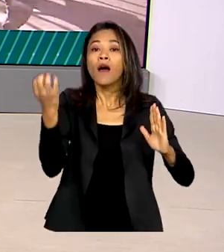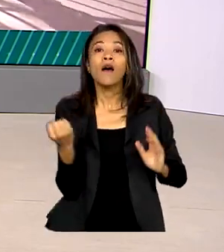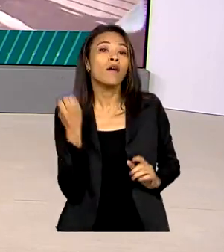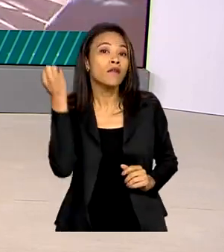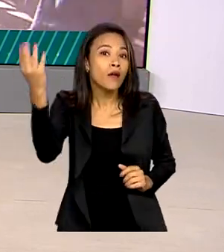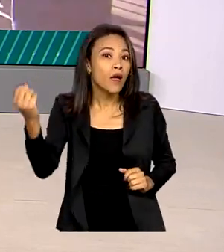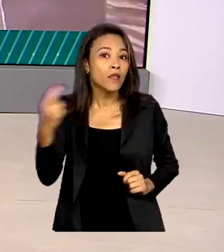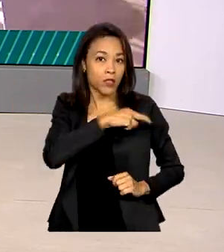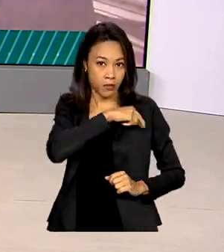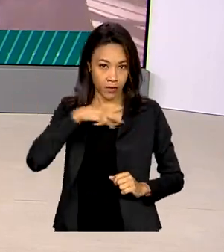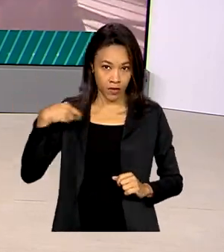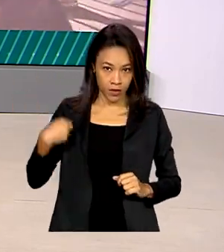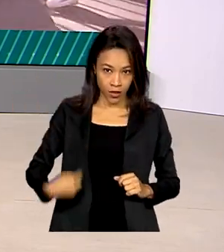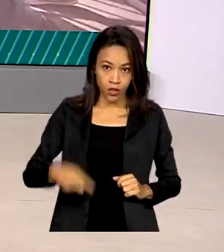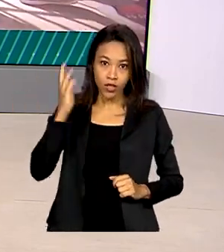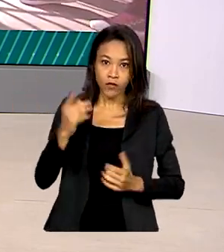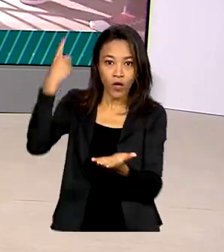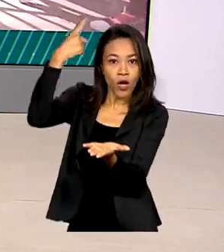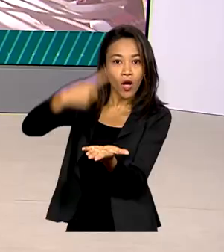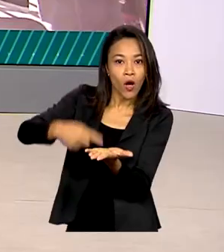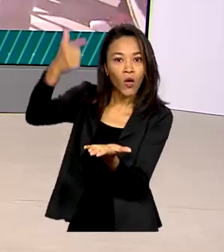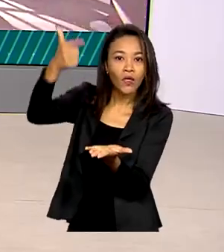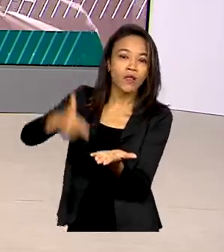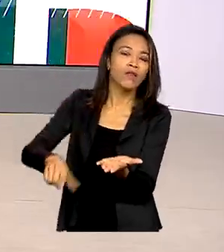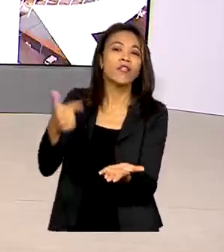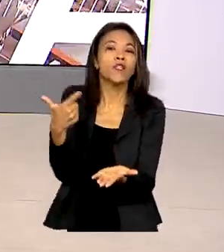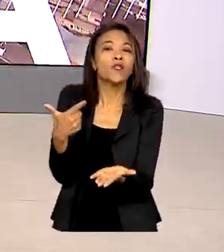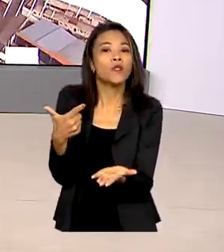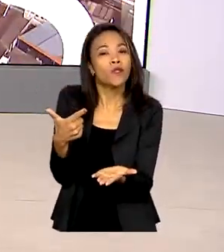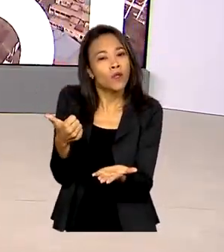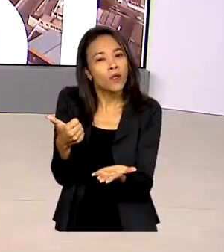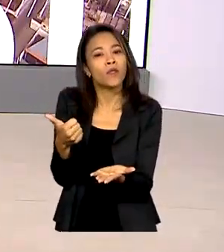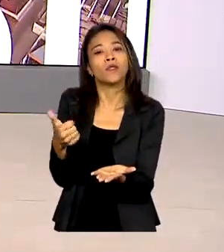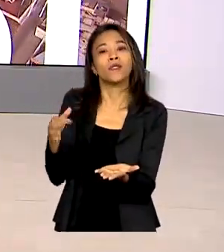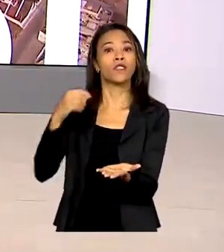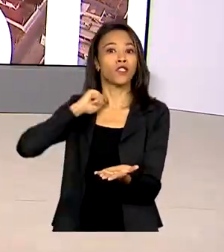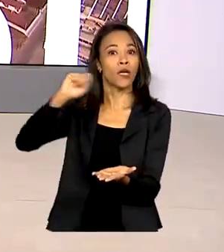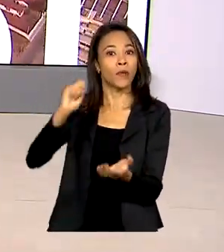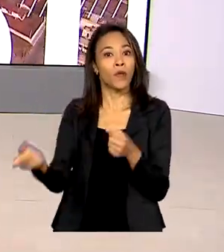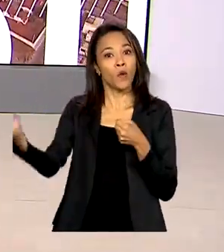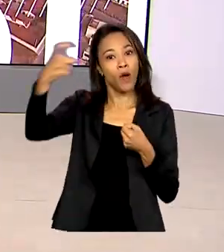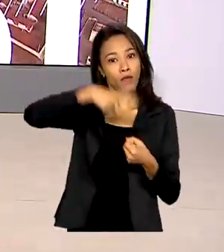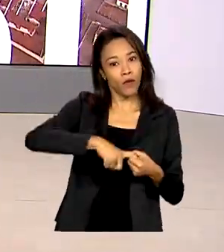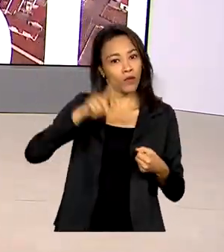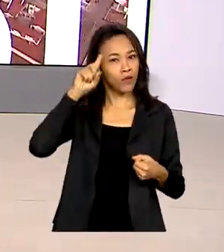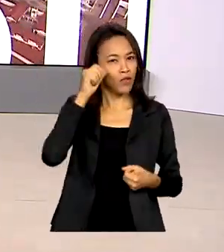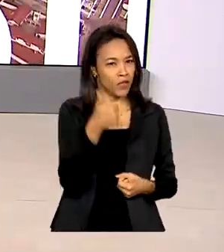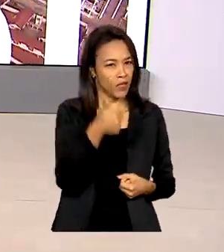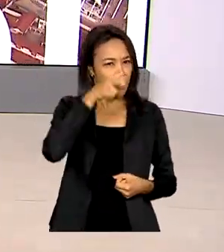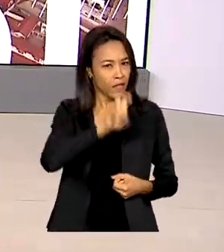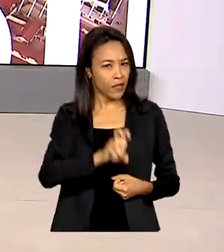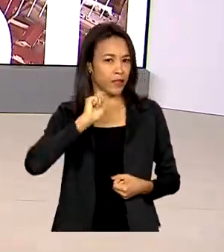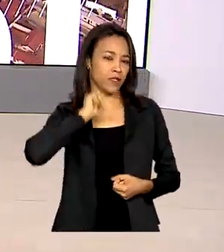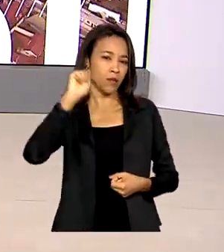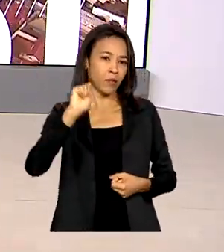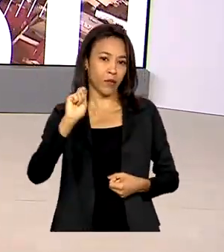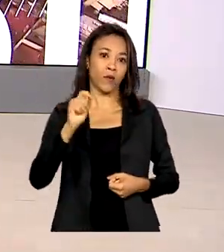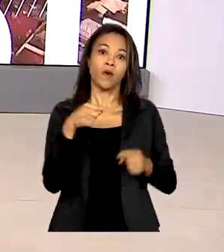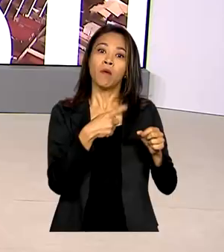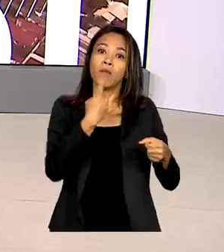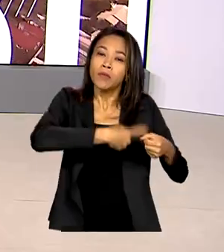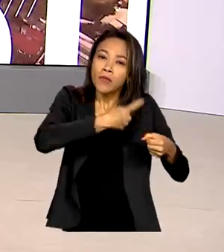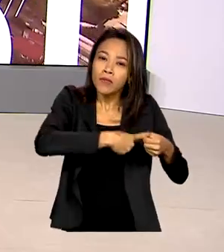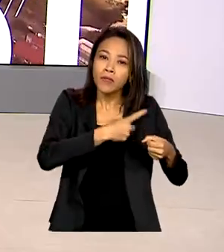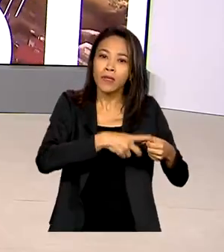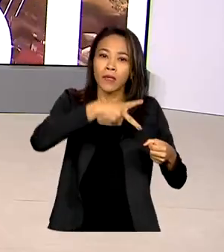China foi remarcada para 12 de abril, com retorno no dia 15. A agenda começará em Xangai e segue para Pequim, onde